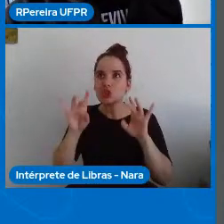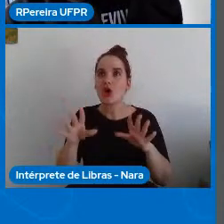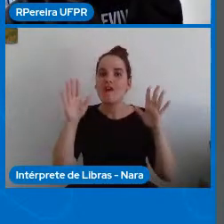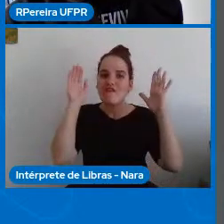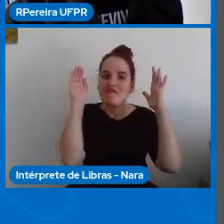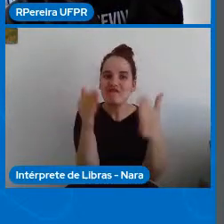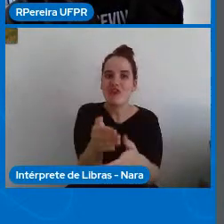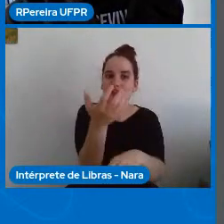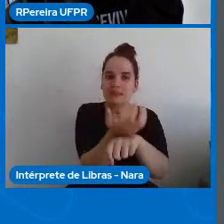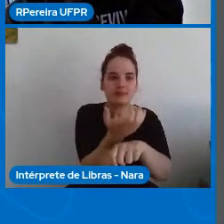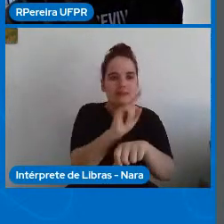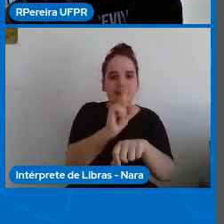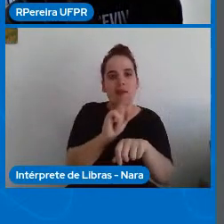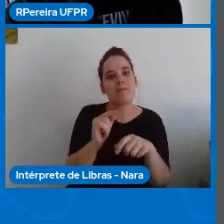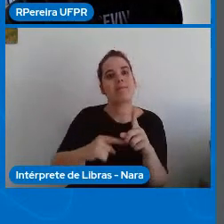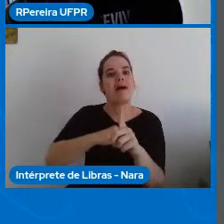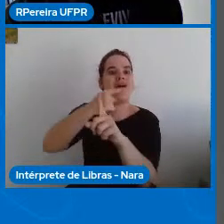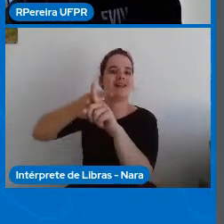diversificada